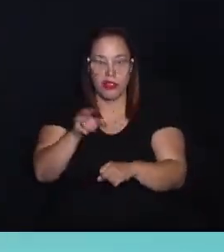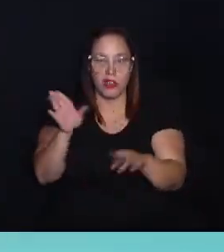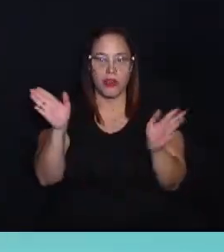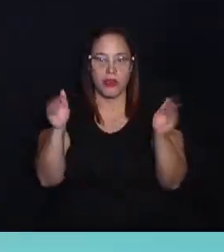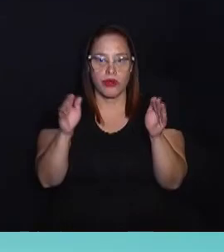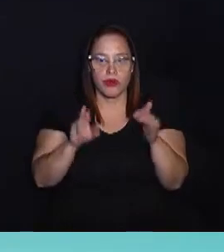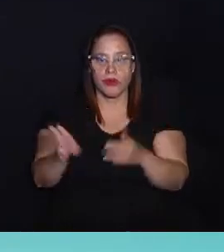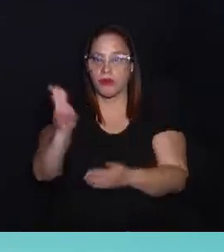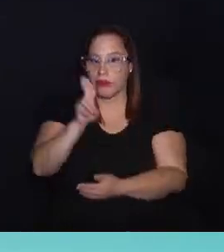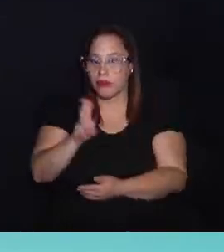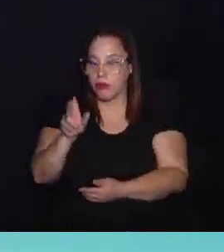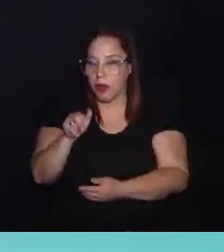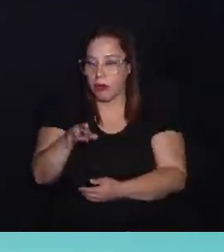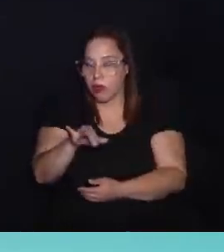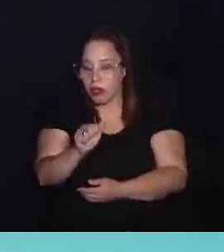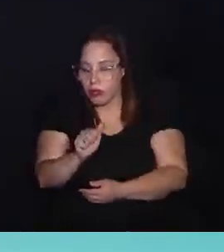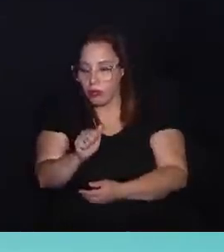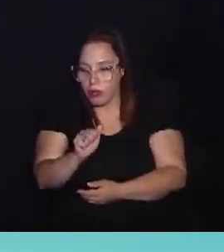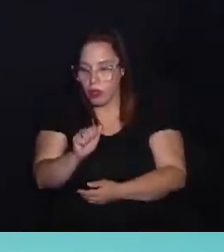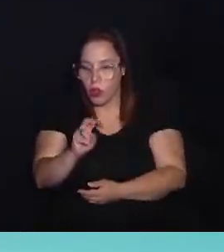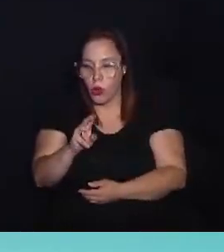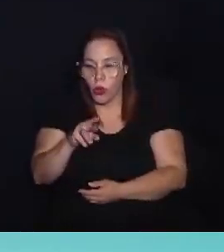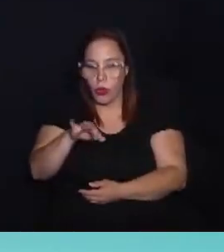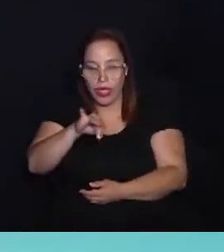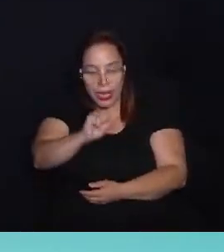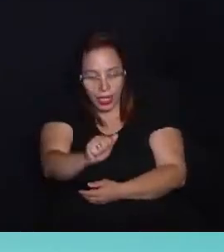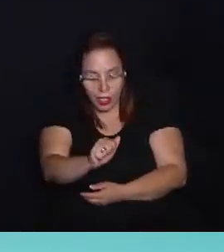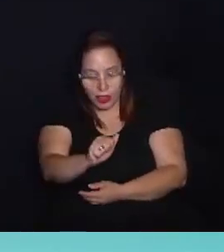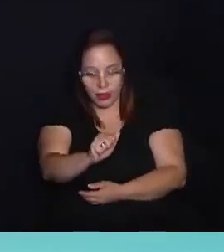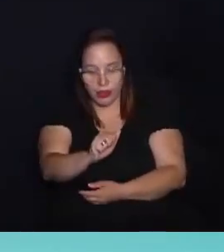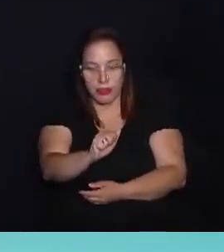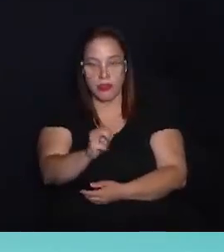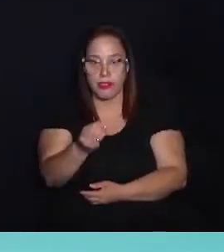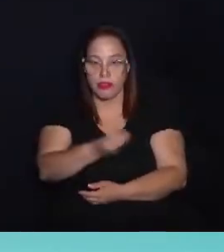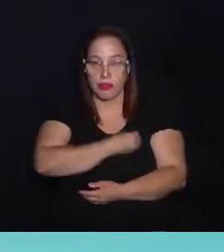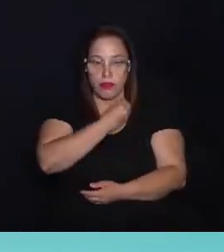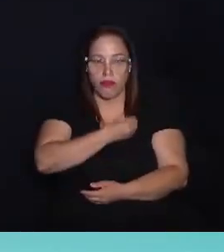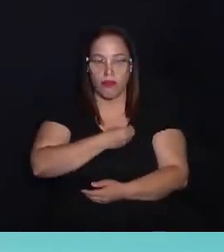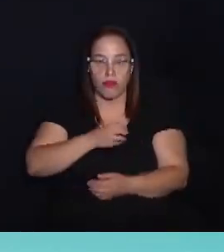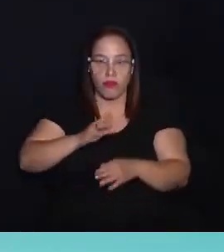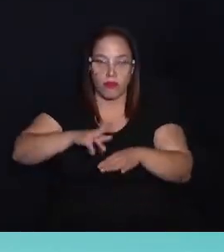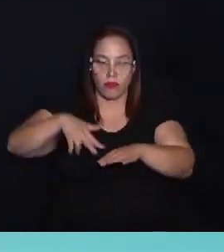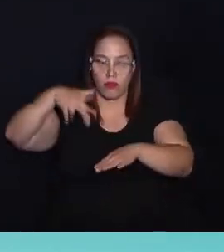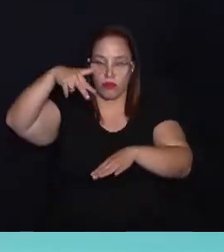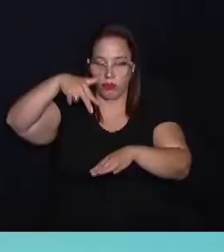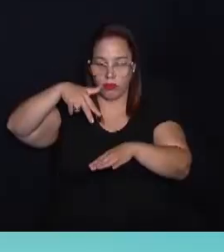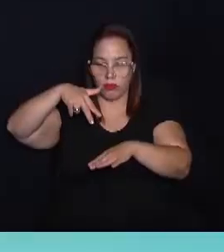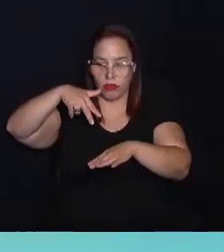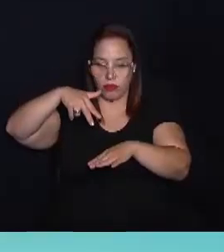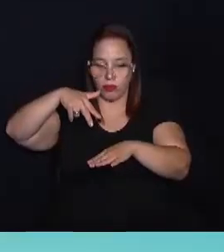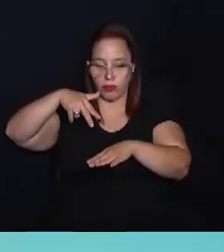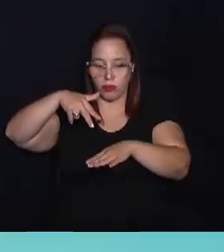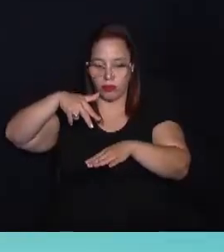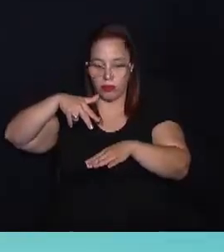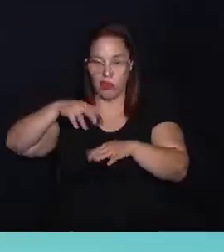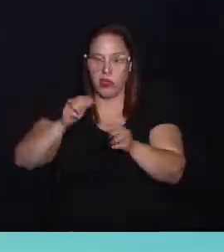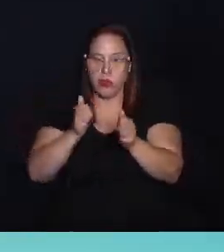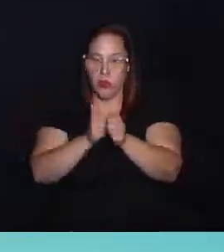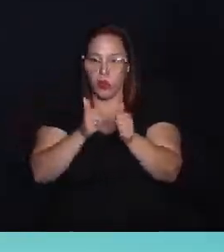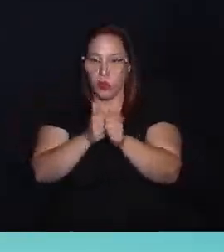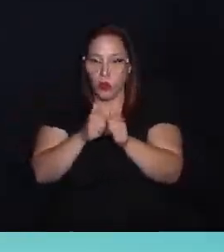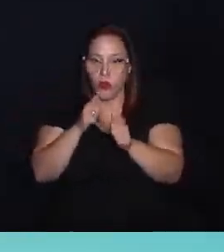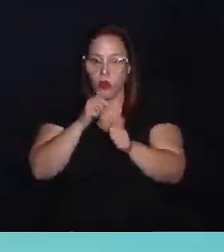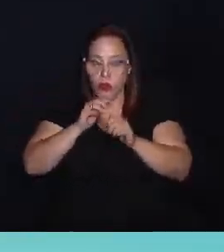As espécies de pássaros utilizadas pelas baleias é a úria auge. Eles vivem em penhascos marítimos e,